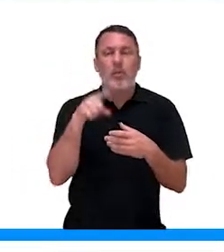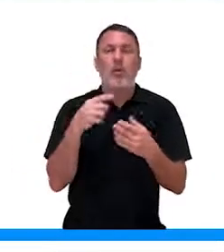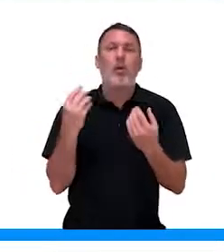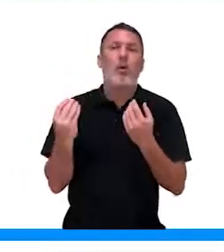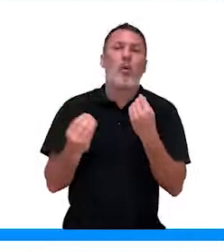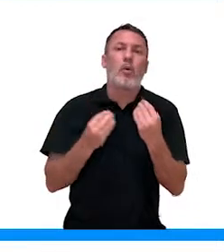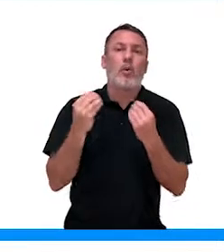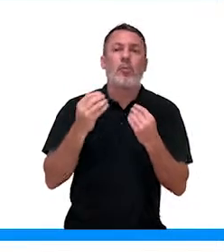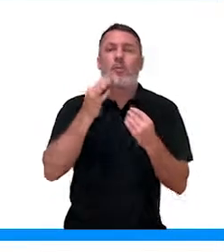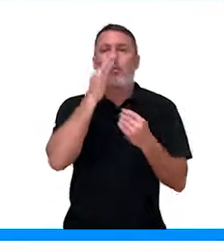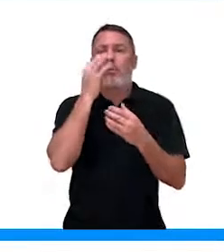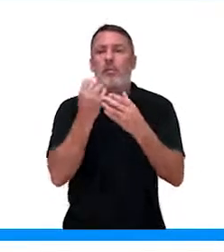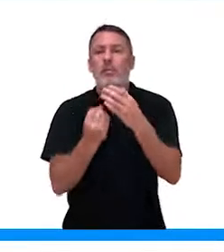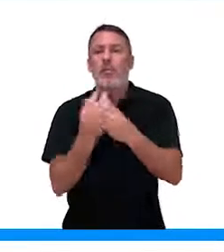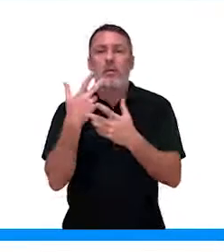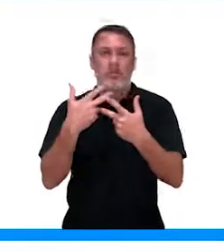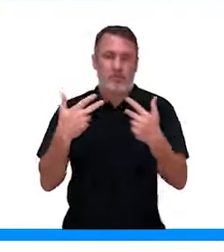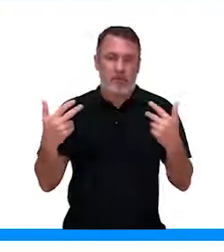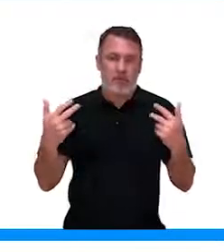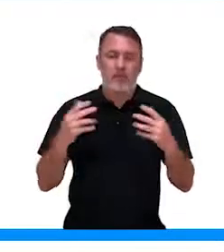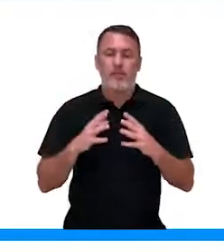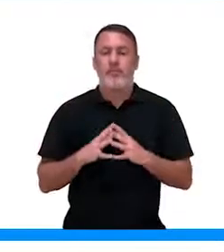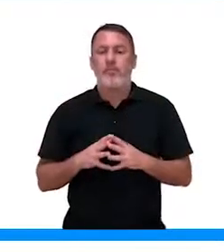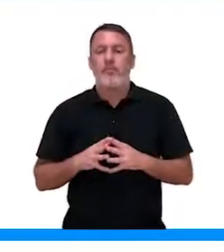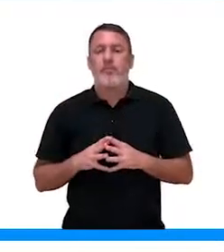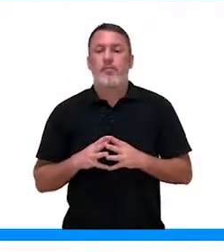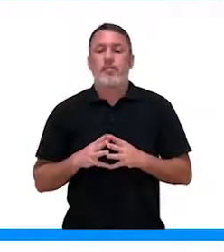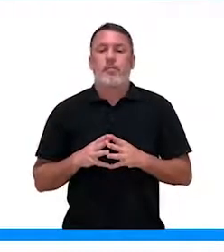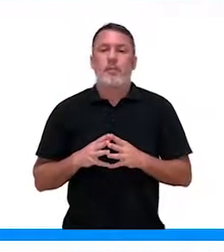importância deles para essas plantas.